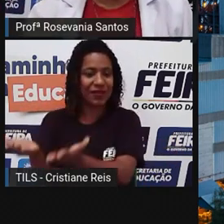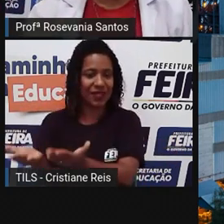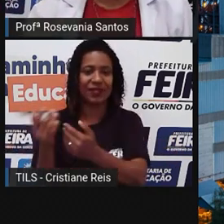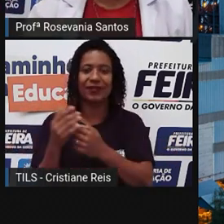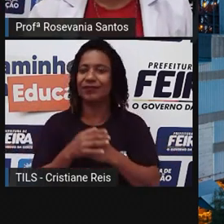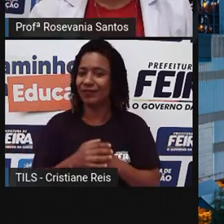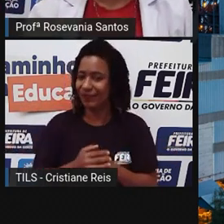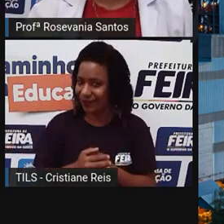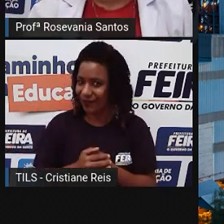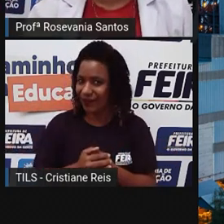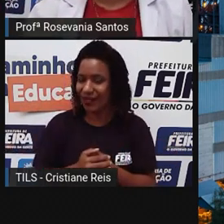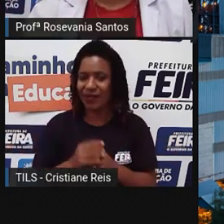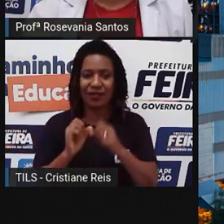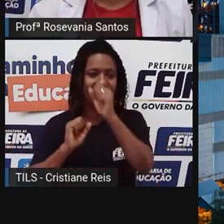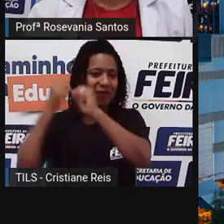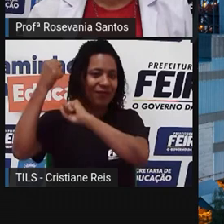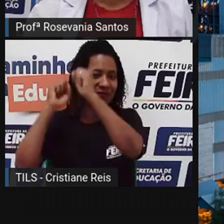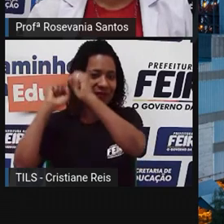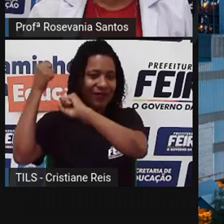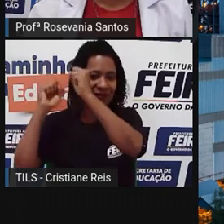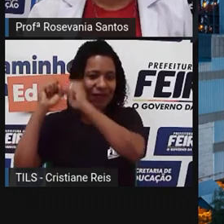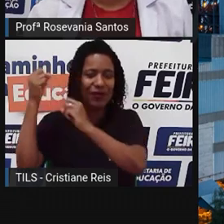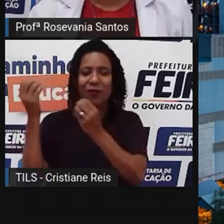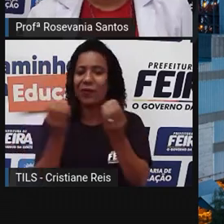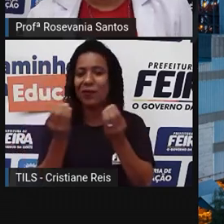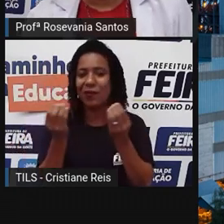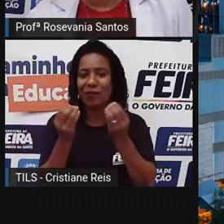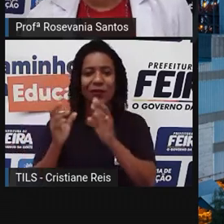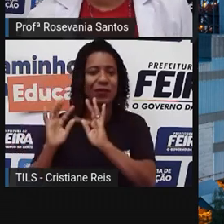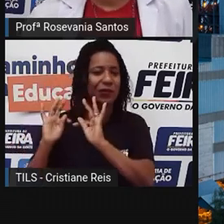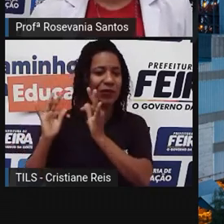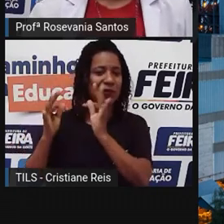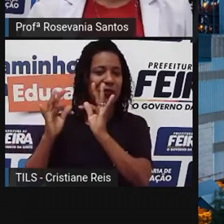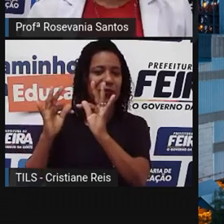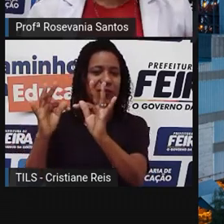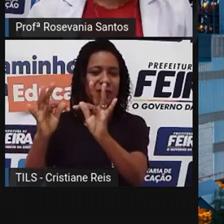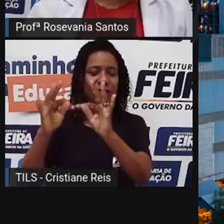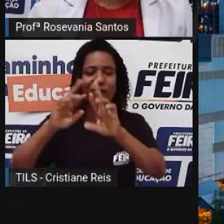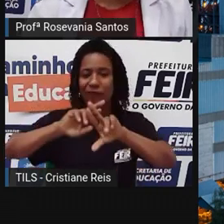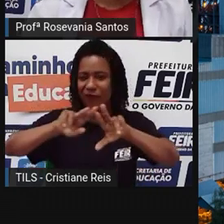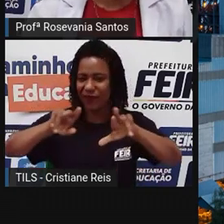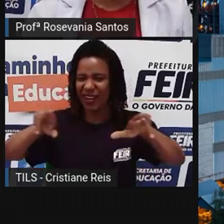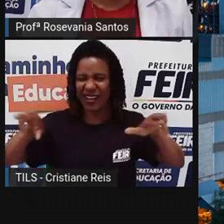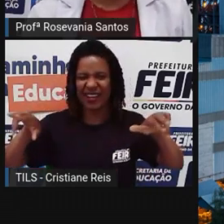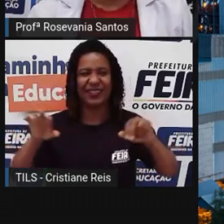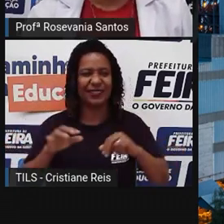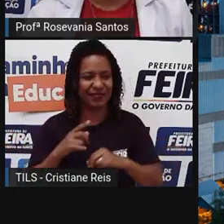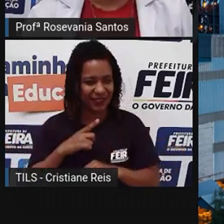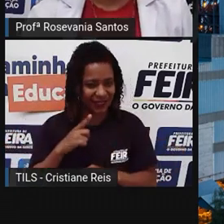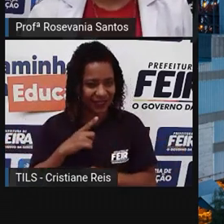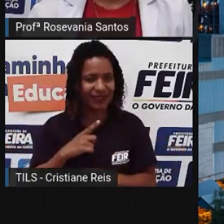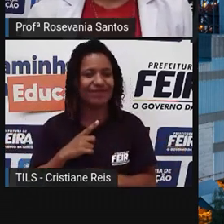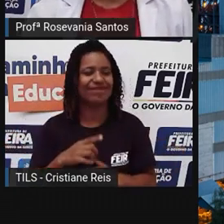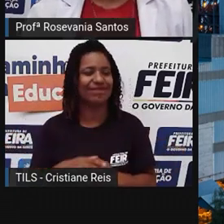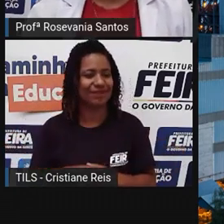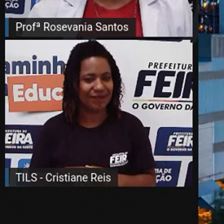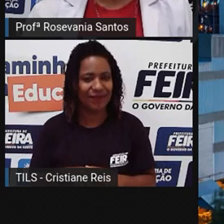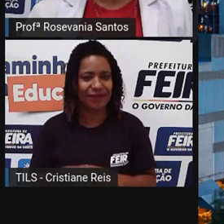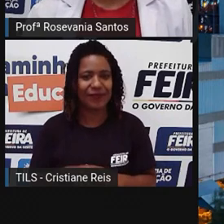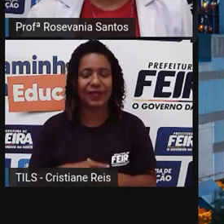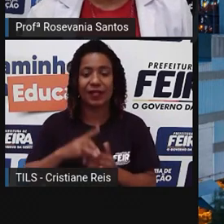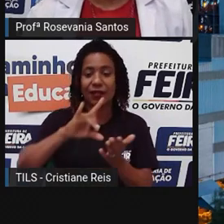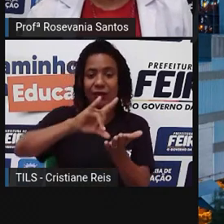pense isso aí numa fábrica, né, como essa, a quantidade de tecnologia que não tem empregada, e como várias outras que tem aí, então, o